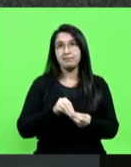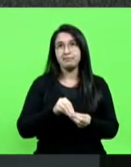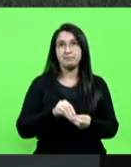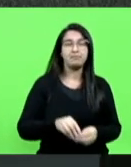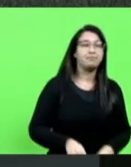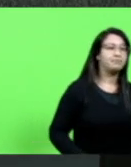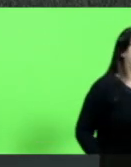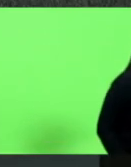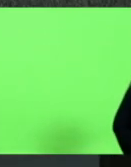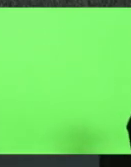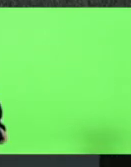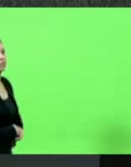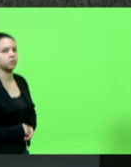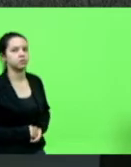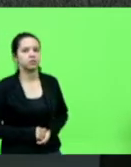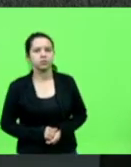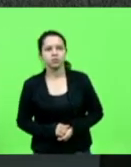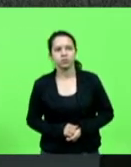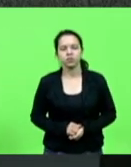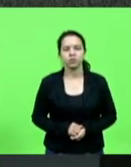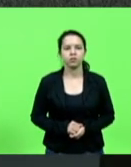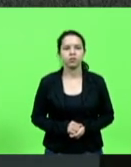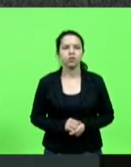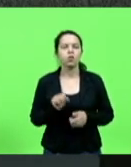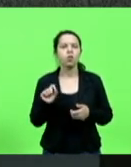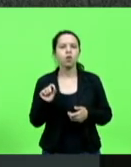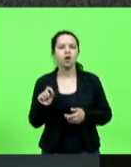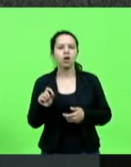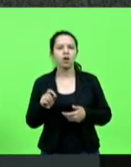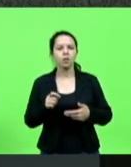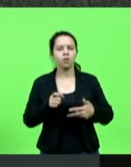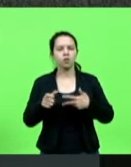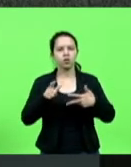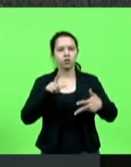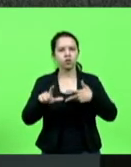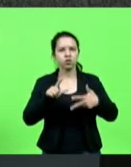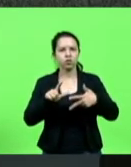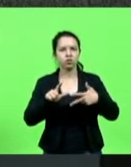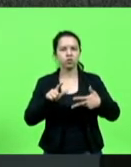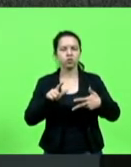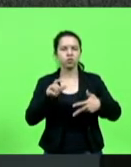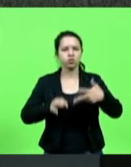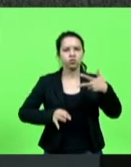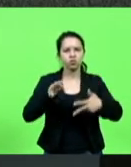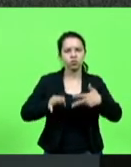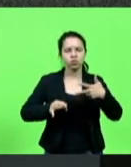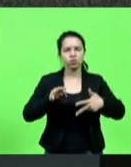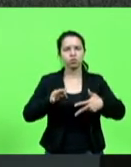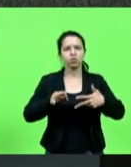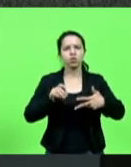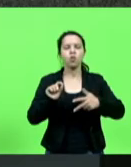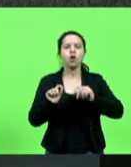o que é o poder legislativo, o que é o poder executivo, o que é o judiciário, o que é o Ministério Público.